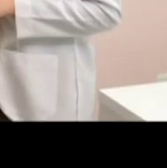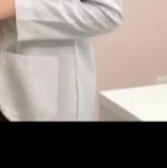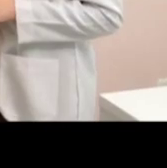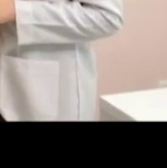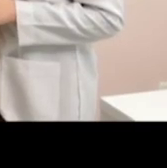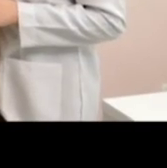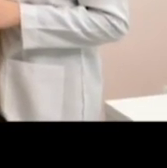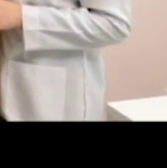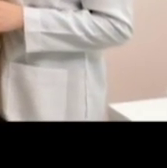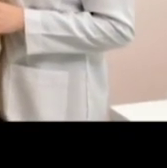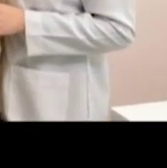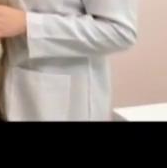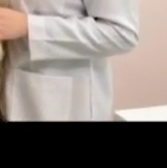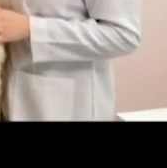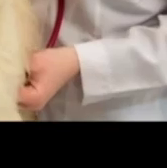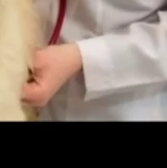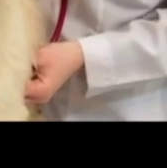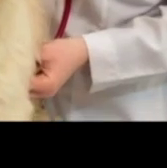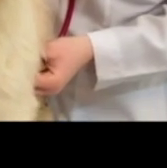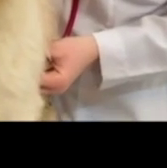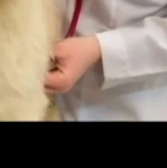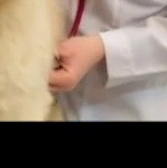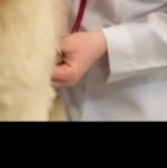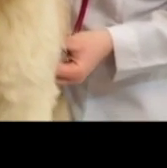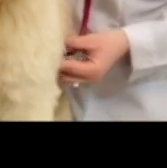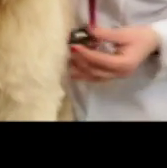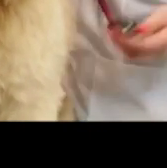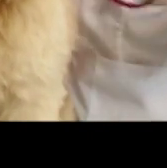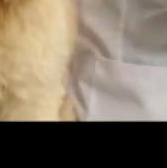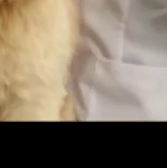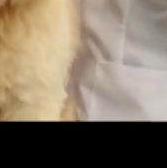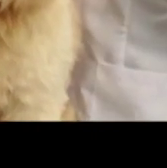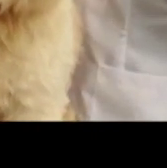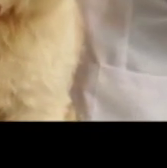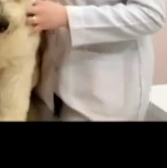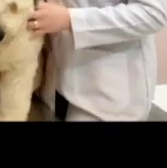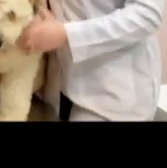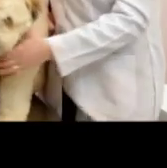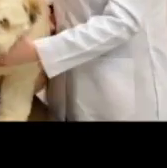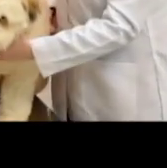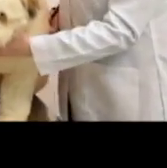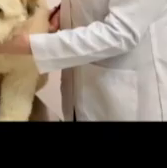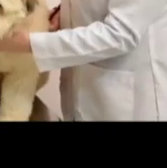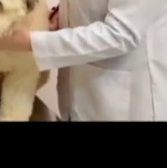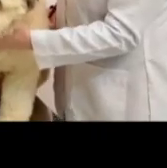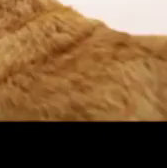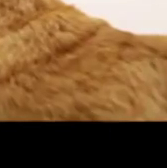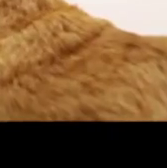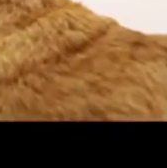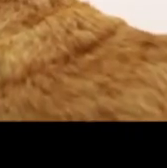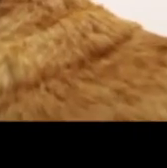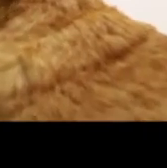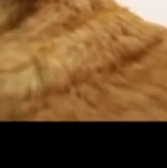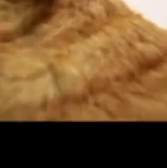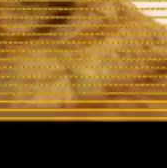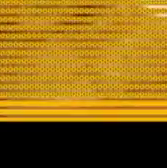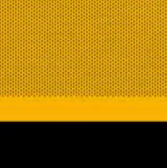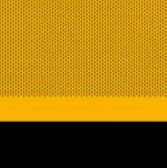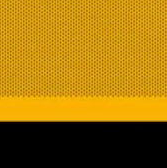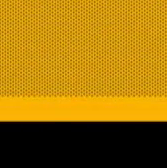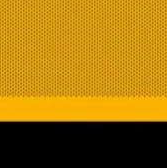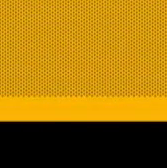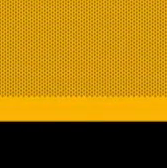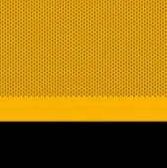Seu cachorrinho está com as vacinas em dia? A vacinação básica é fundamental para proteger o seu pet contra várias doenças. Nos